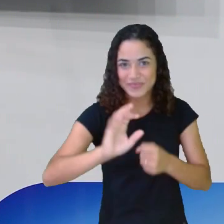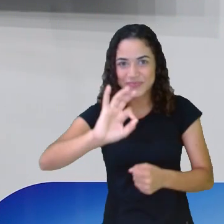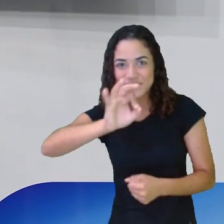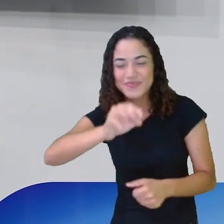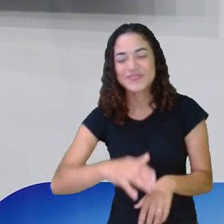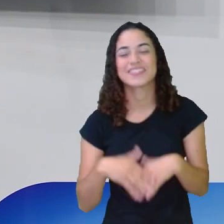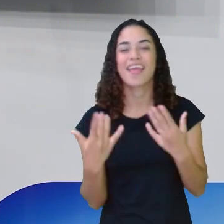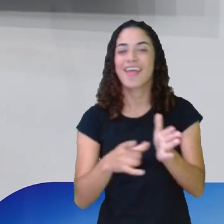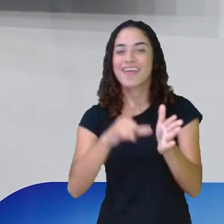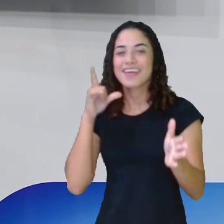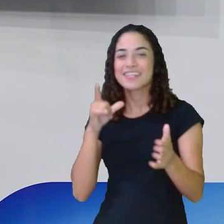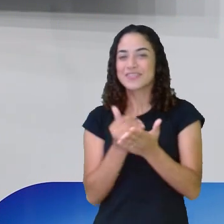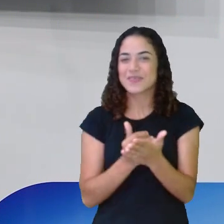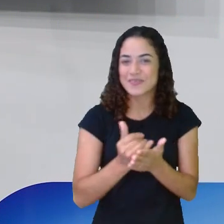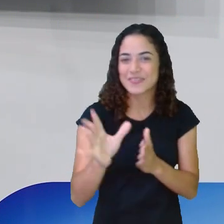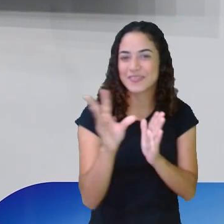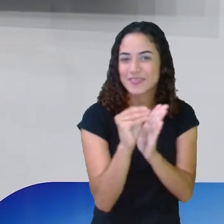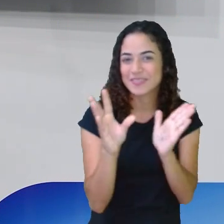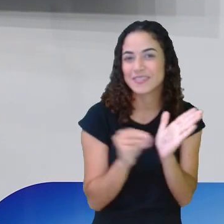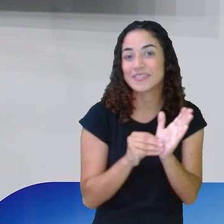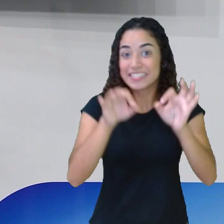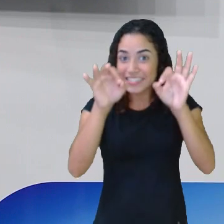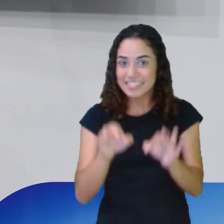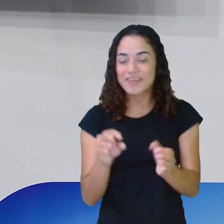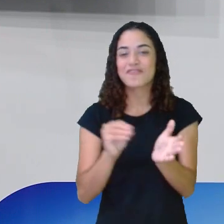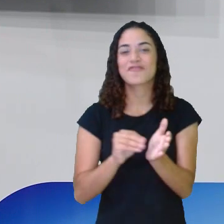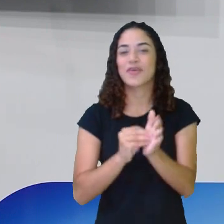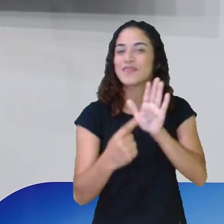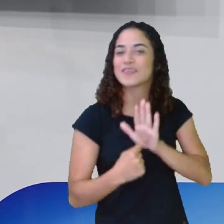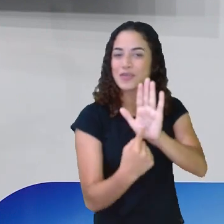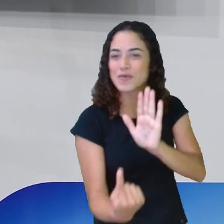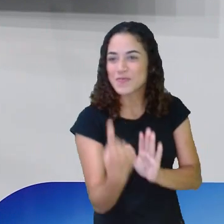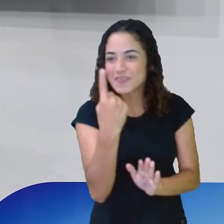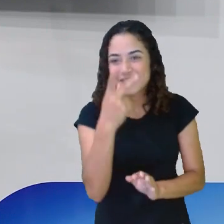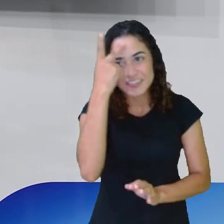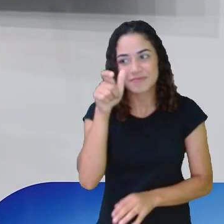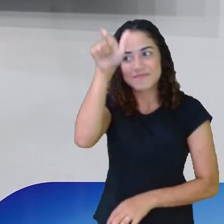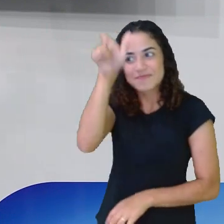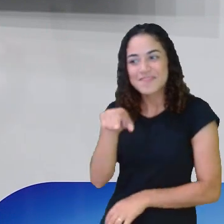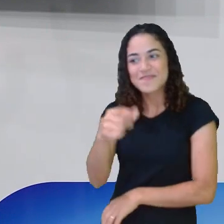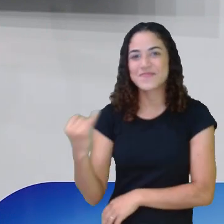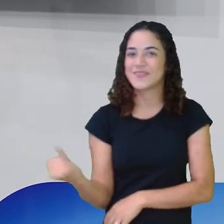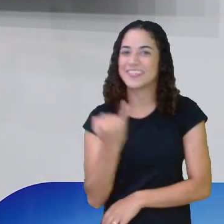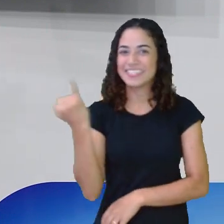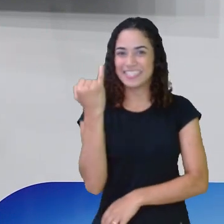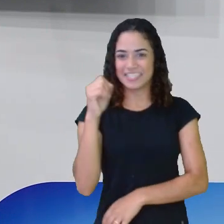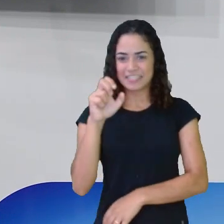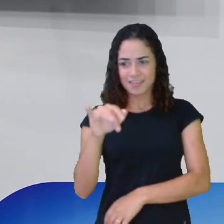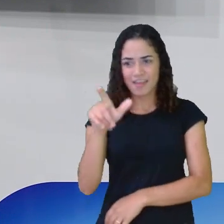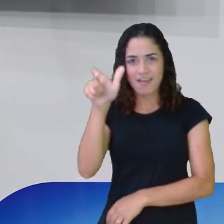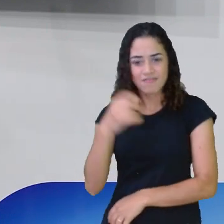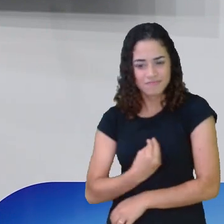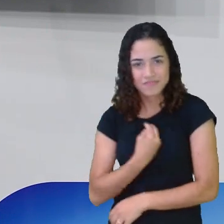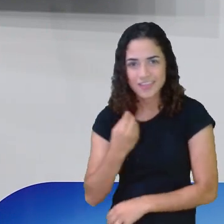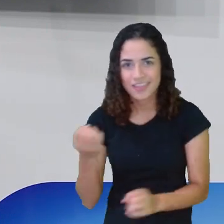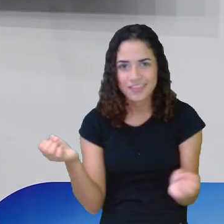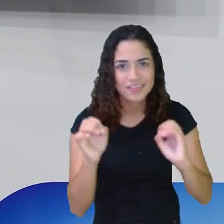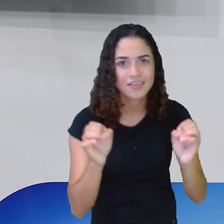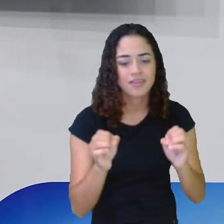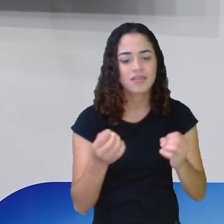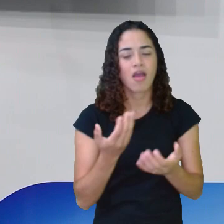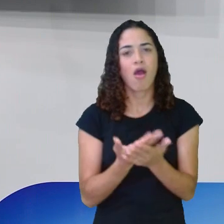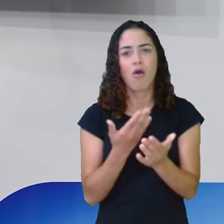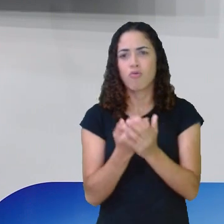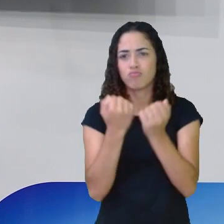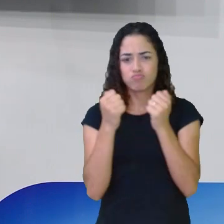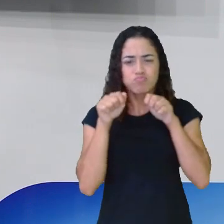antes de iniciar o conteúdo propriamente dito, falta apresentar uma pessoa muito importante, sem ela, essa aula não